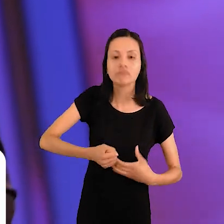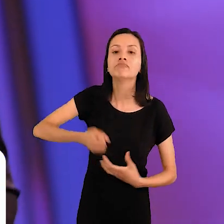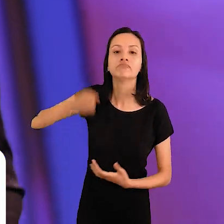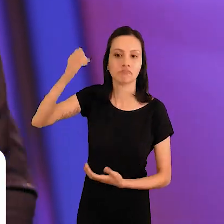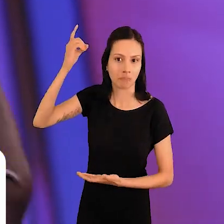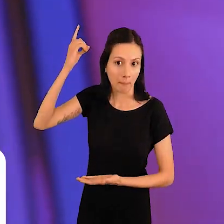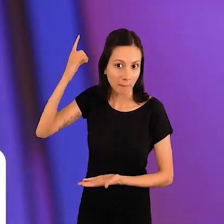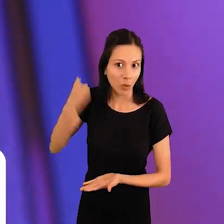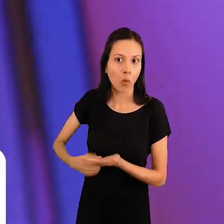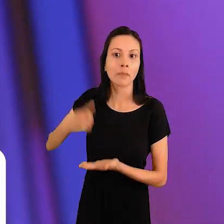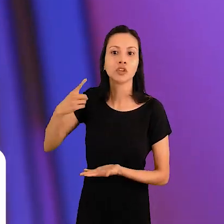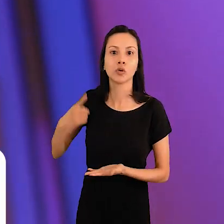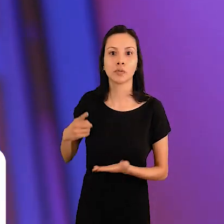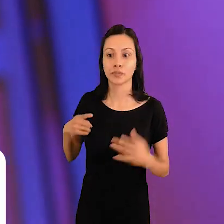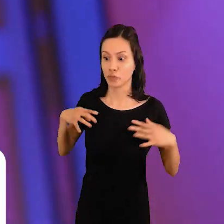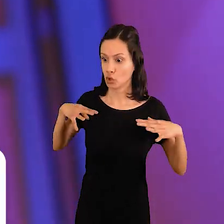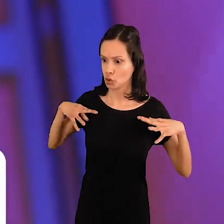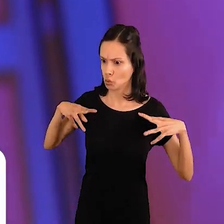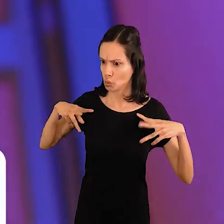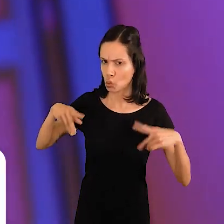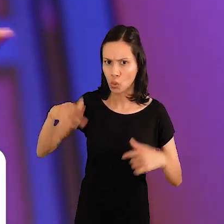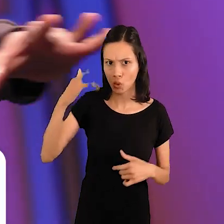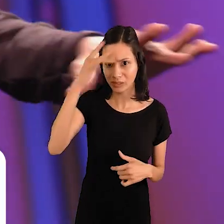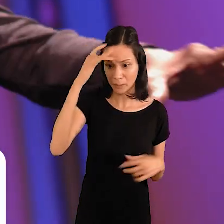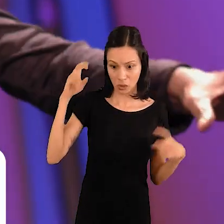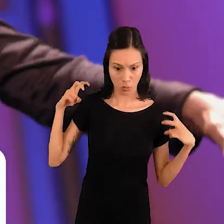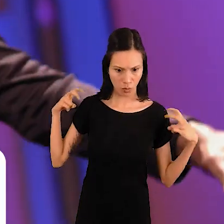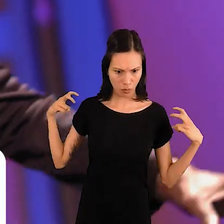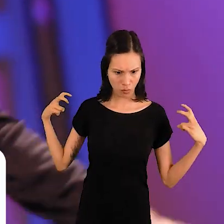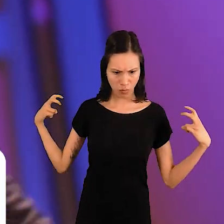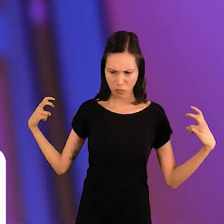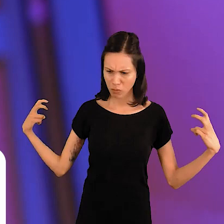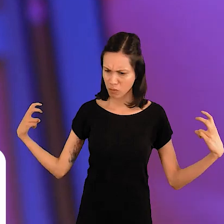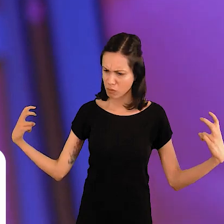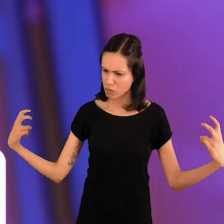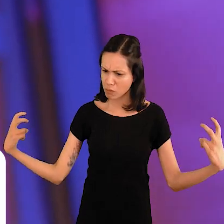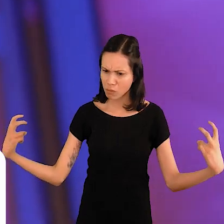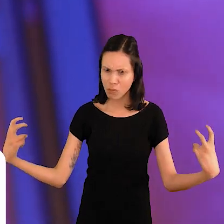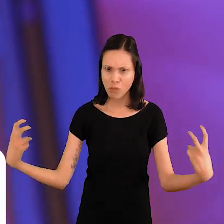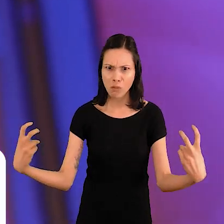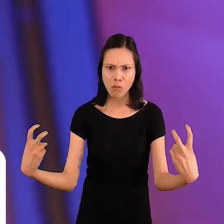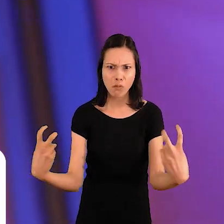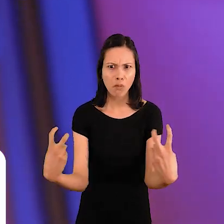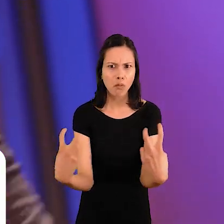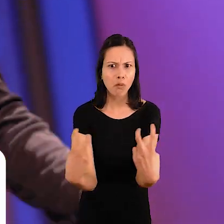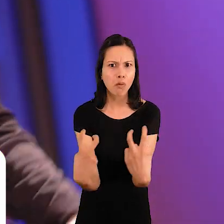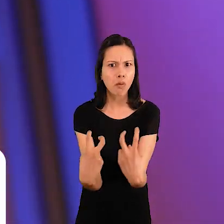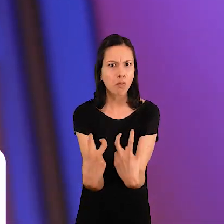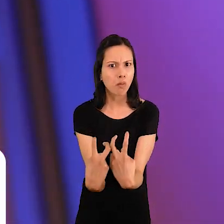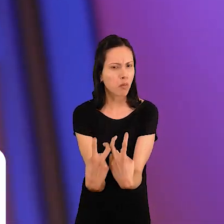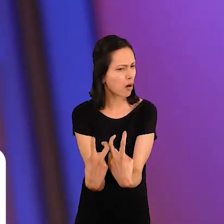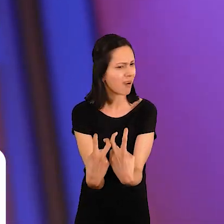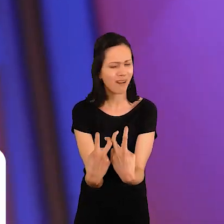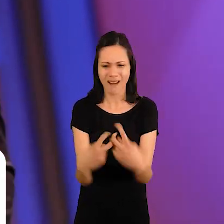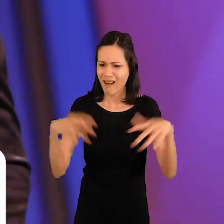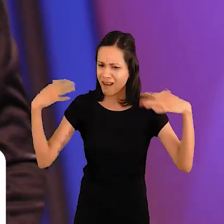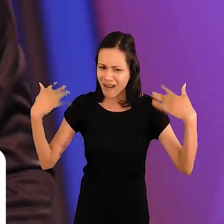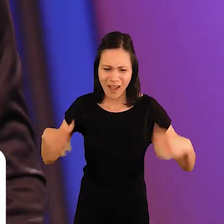daquela região estava sentadinho numa roda imensa. Não tinha mais fim de tanta gente.